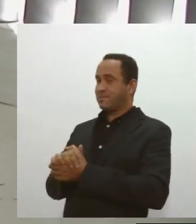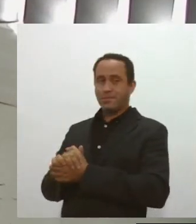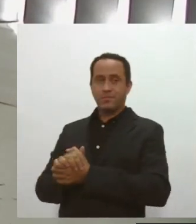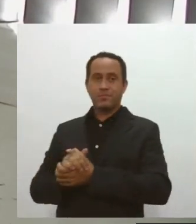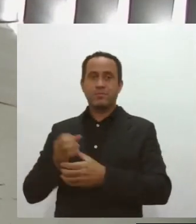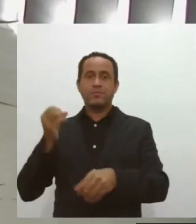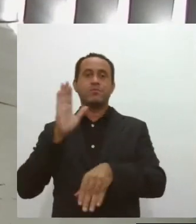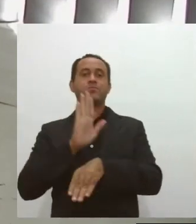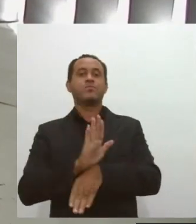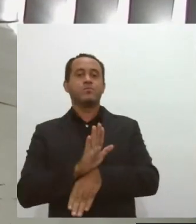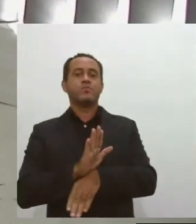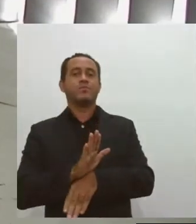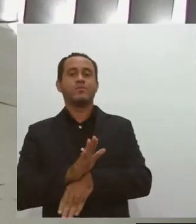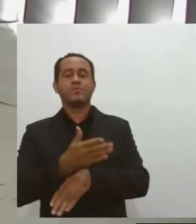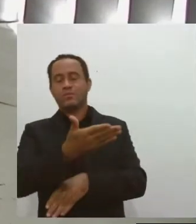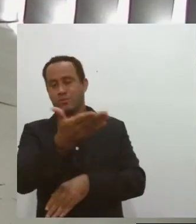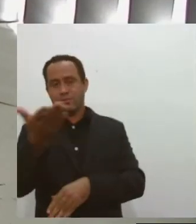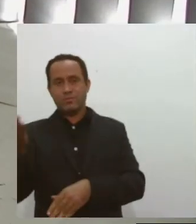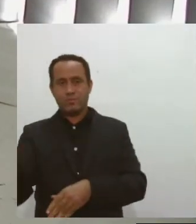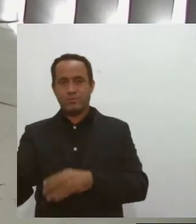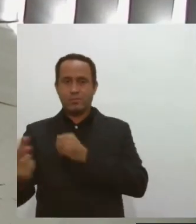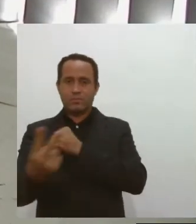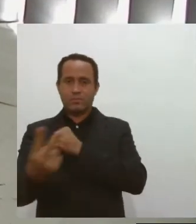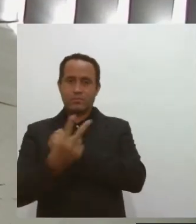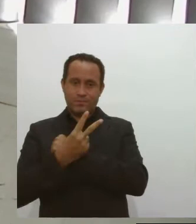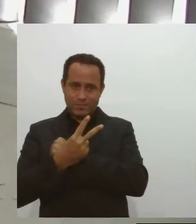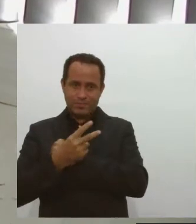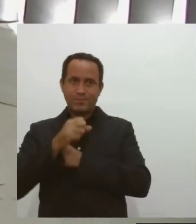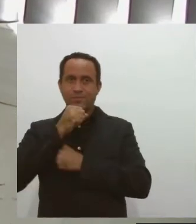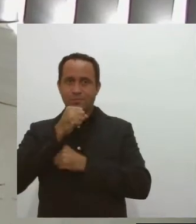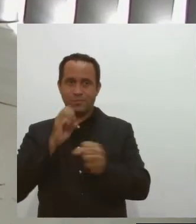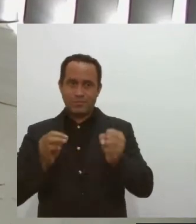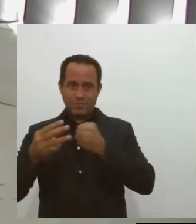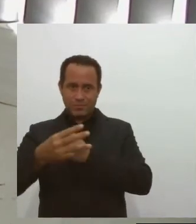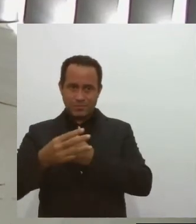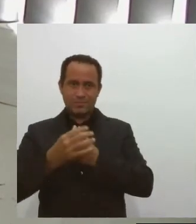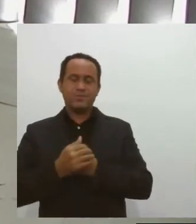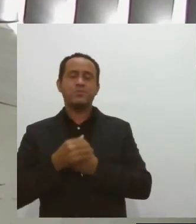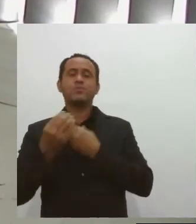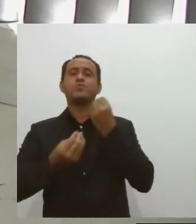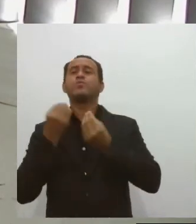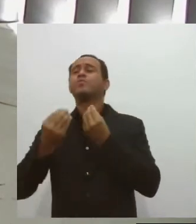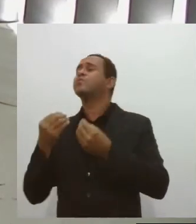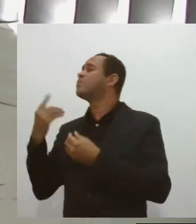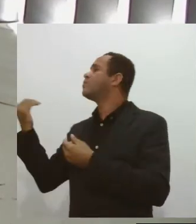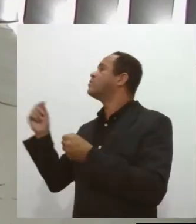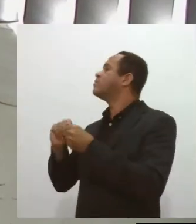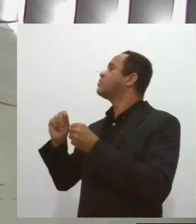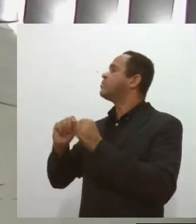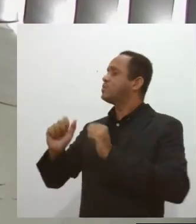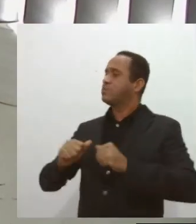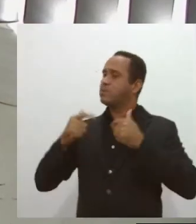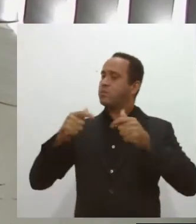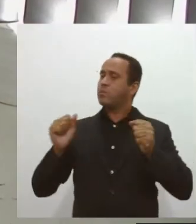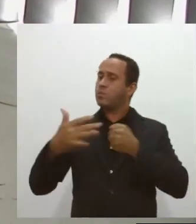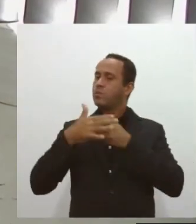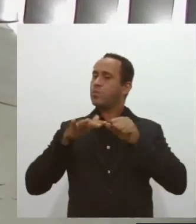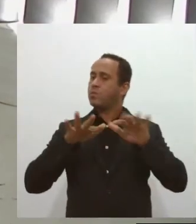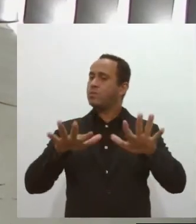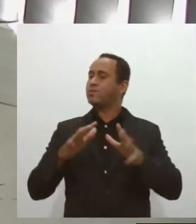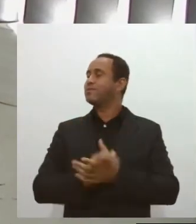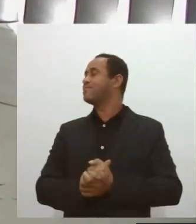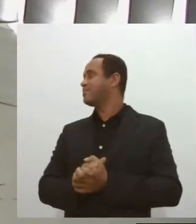Muito boa tarde. Boa tarde a todos que nos acompanham no Jornal da Lese. Como vocês estão enfrentando toda essa situação, Cleomar?